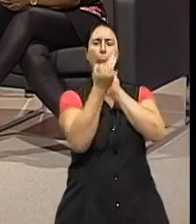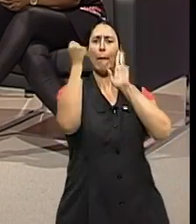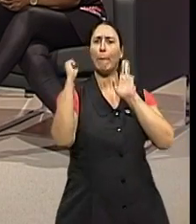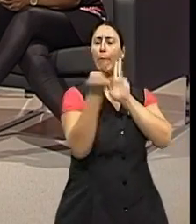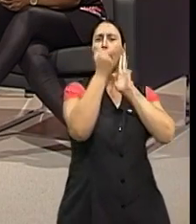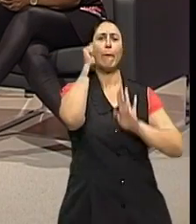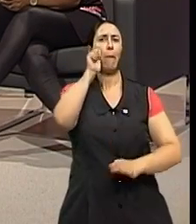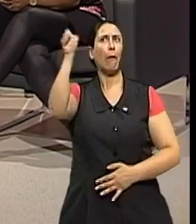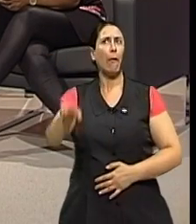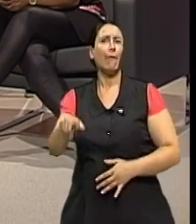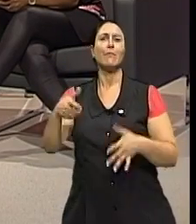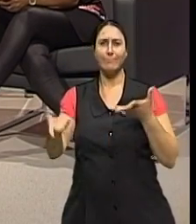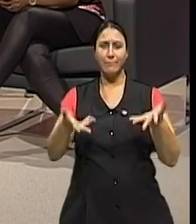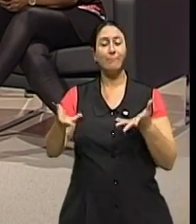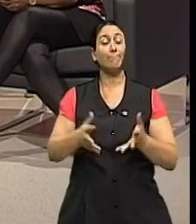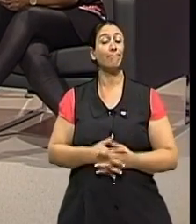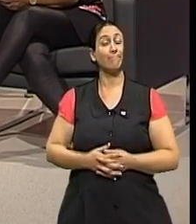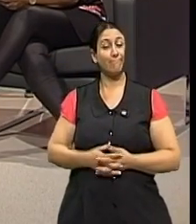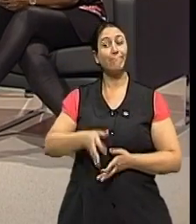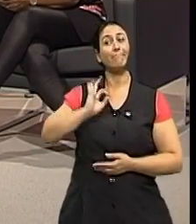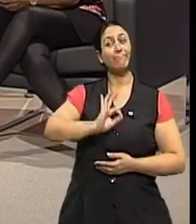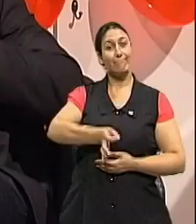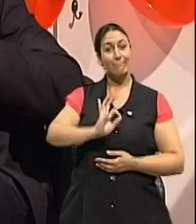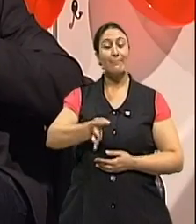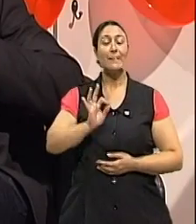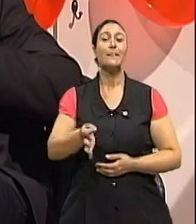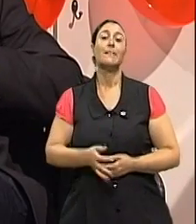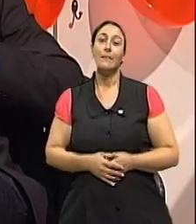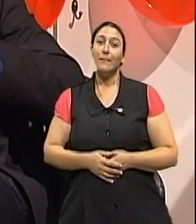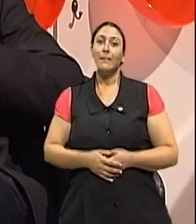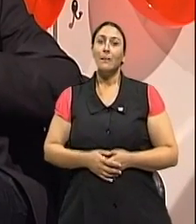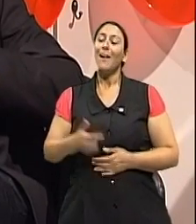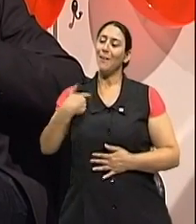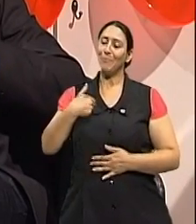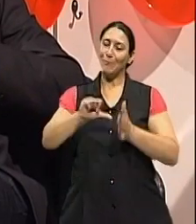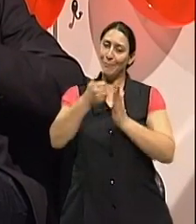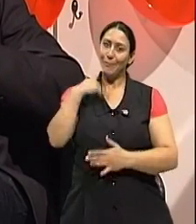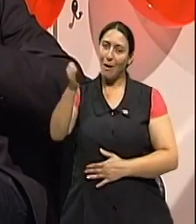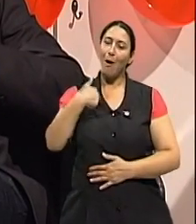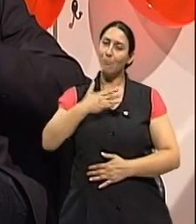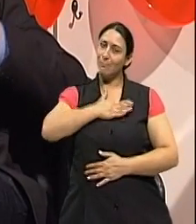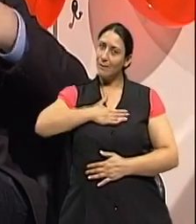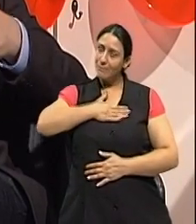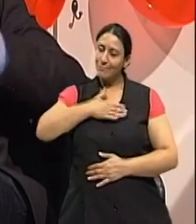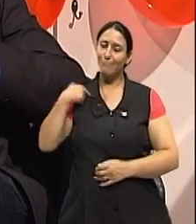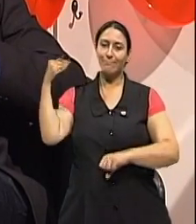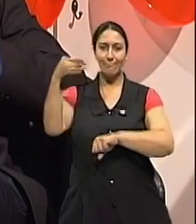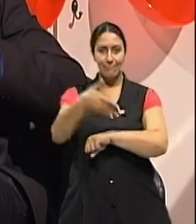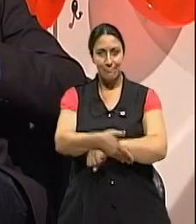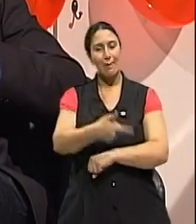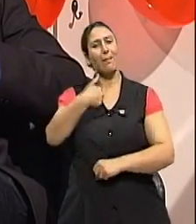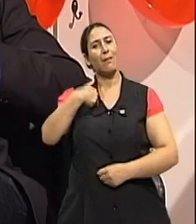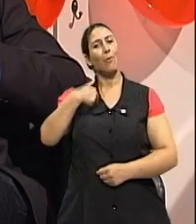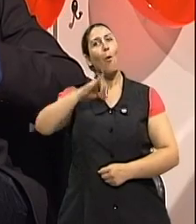mulheres, né? Sem dúvida, Isabel. Isso, primeiro, é um prazer estar aqui, né? Conversando e tendo a oportunidade